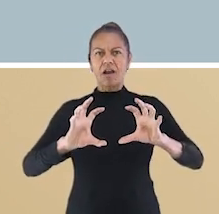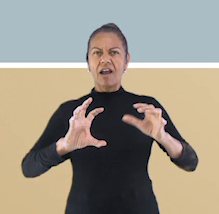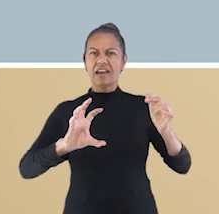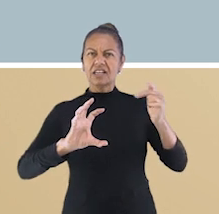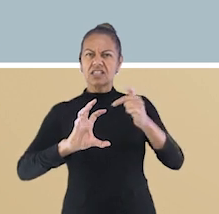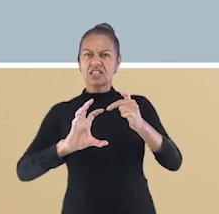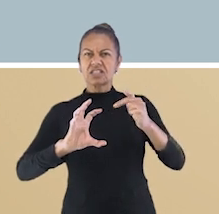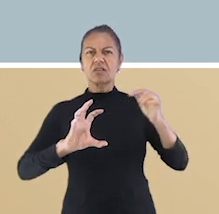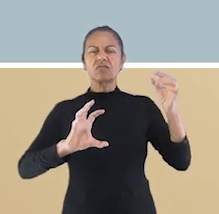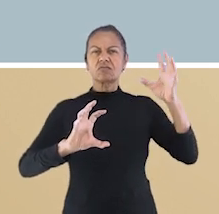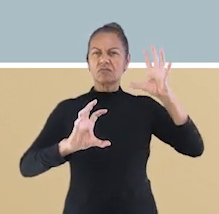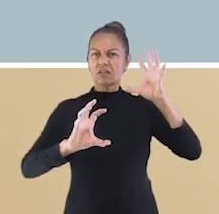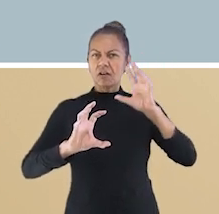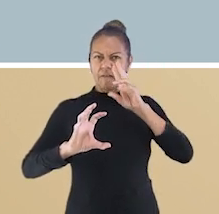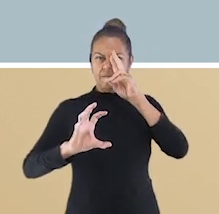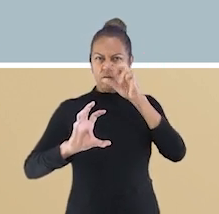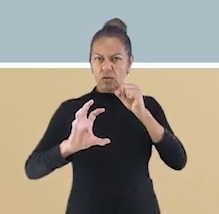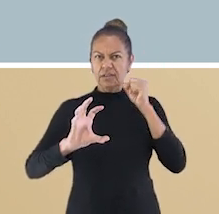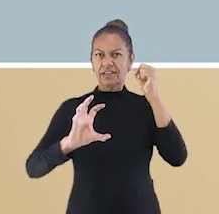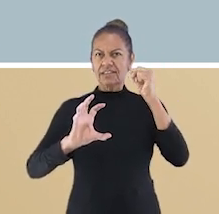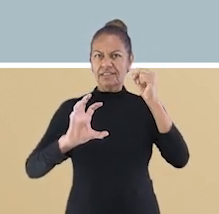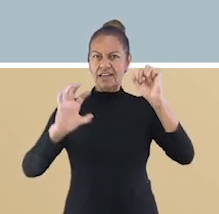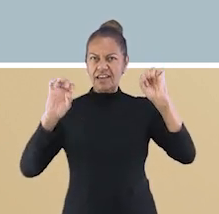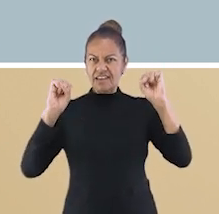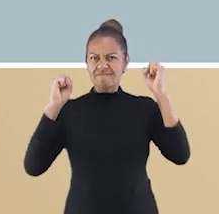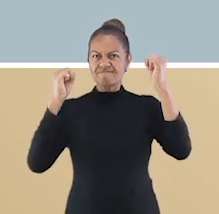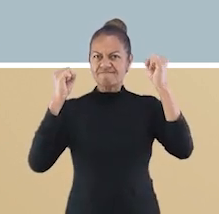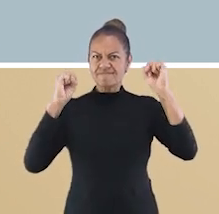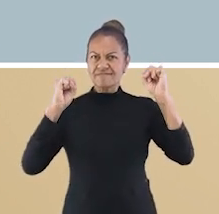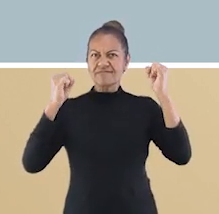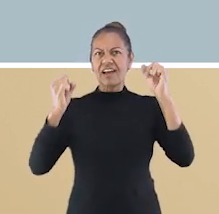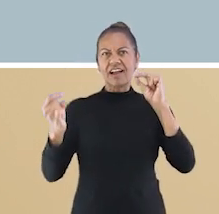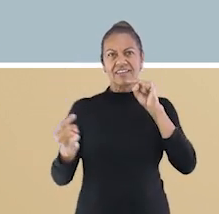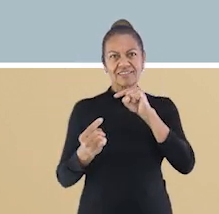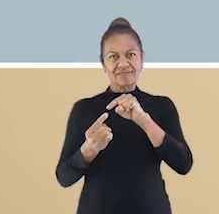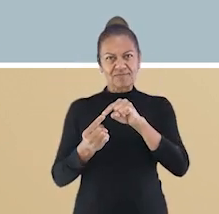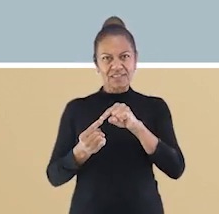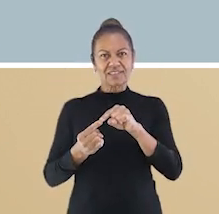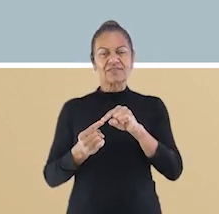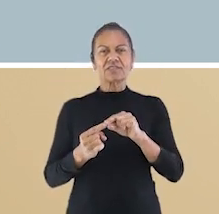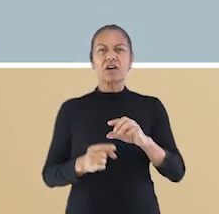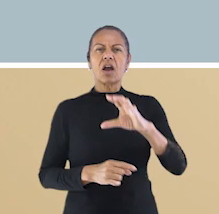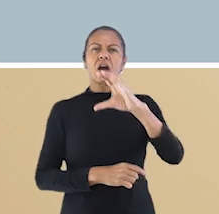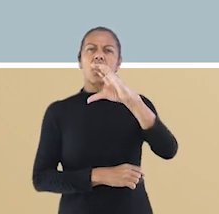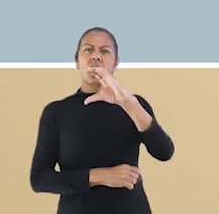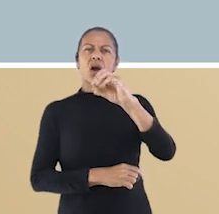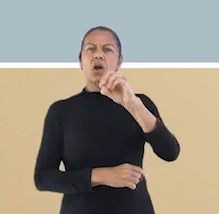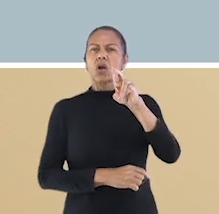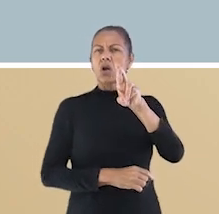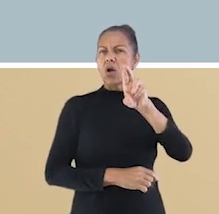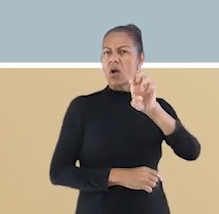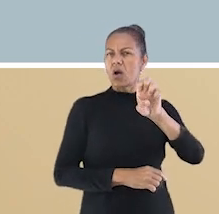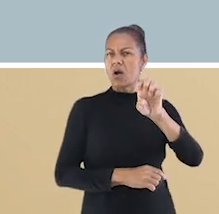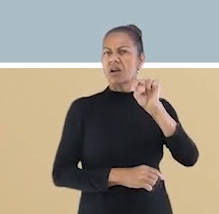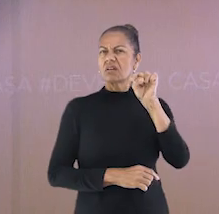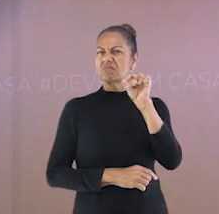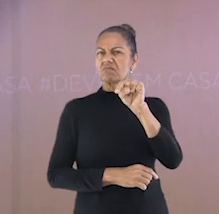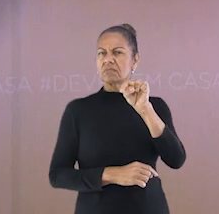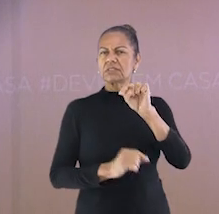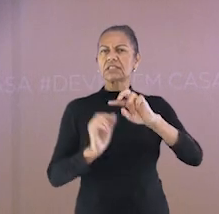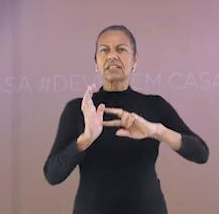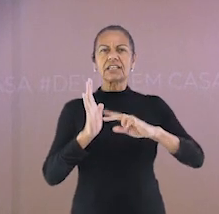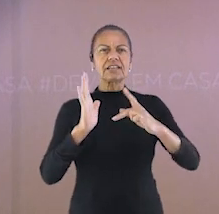região. Core. A palavra vem do inglês, que significa centro, núcleo.